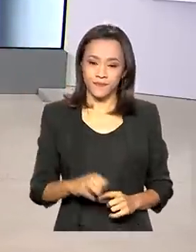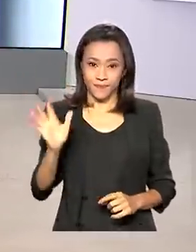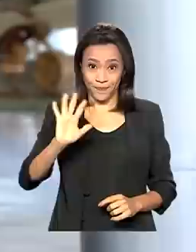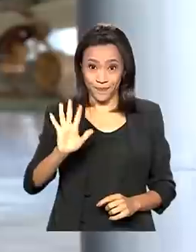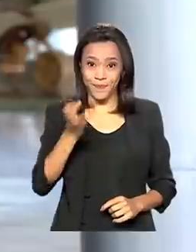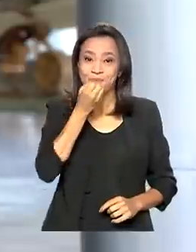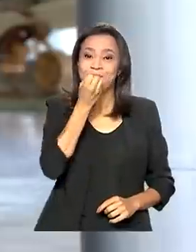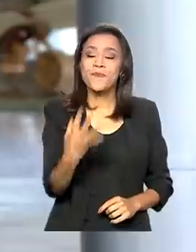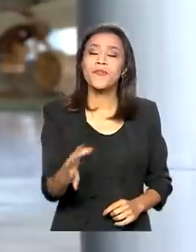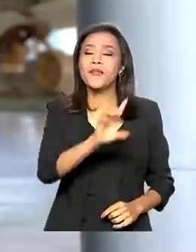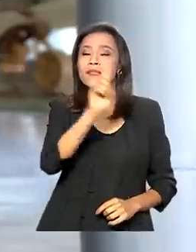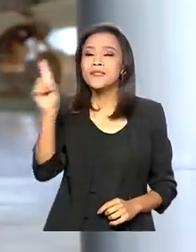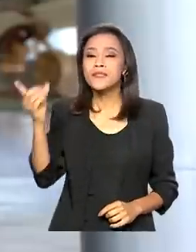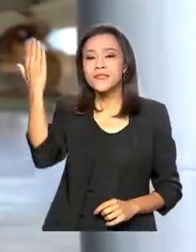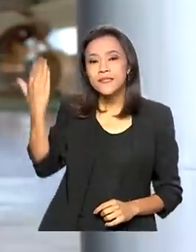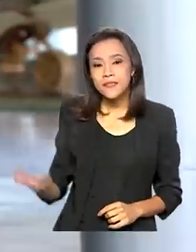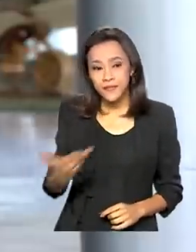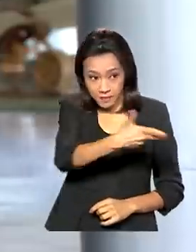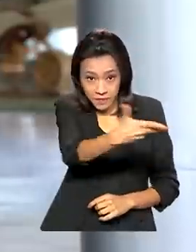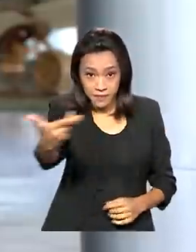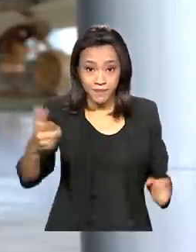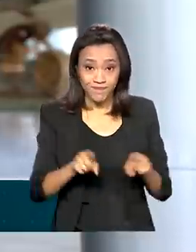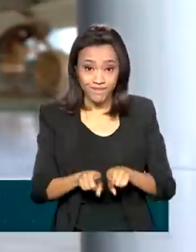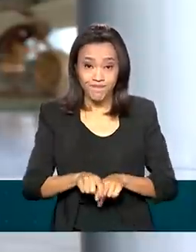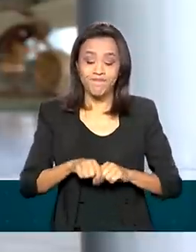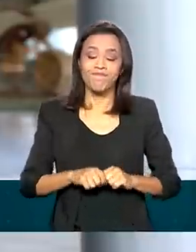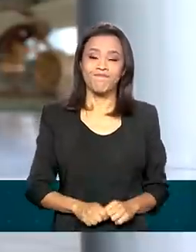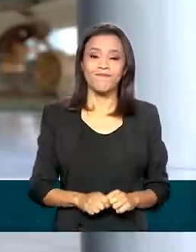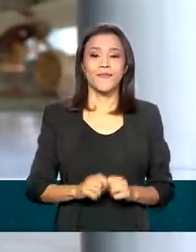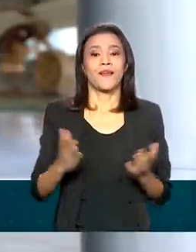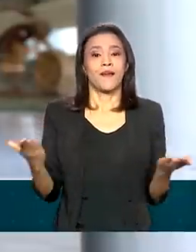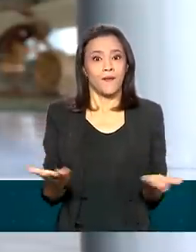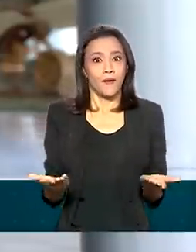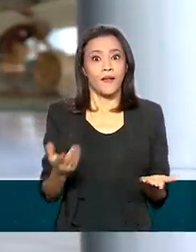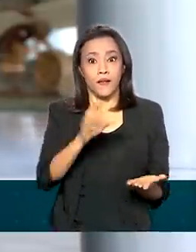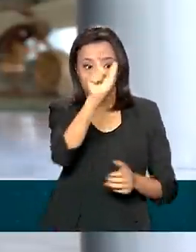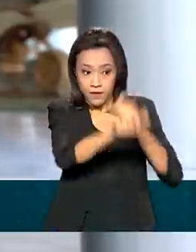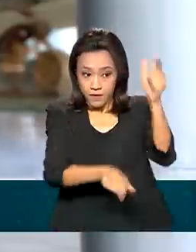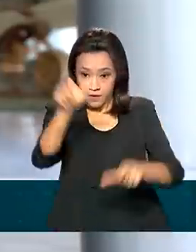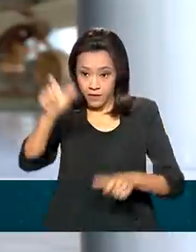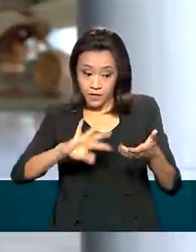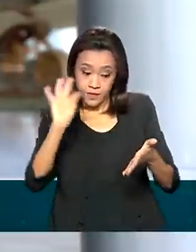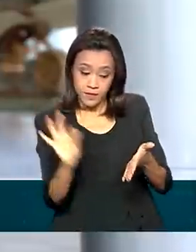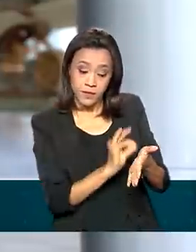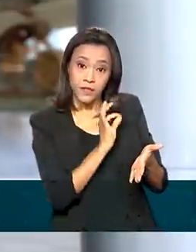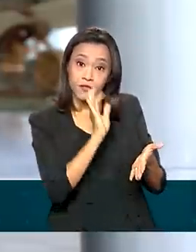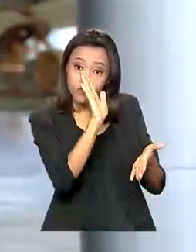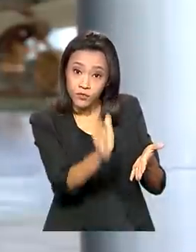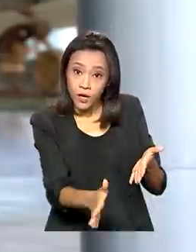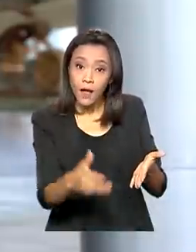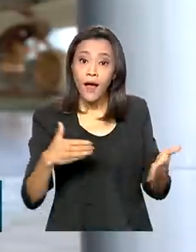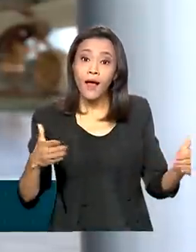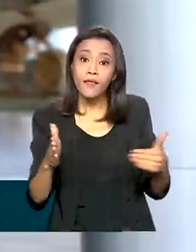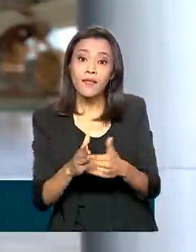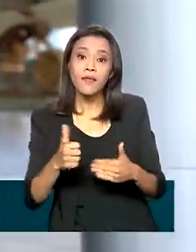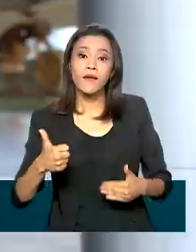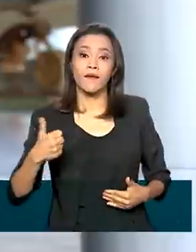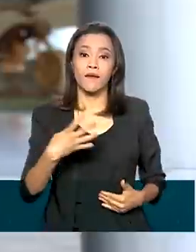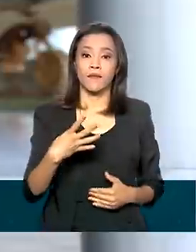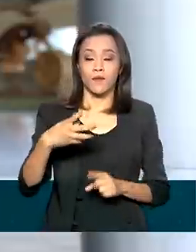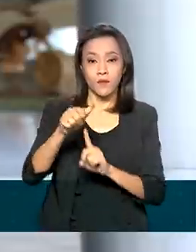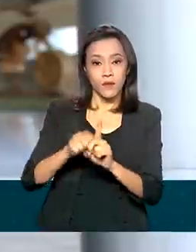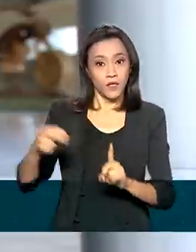Renata, bom dia pra você e bom dia a todos. É isso mesmo, né? Agora, os inscritos têm até o dia 14 de novembro para